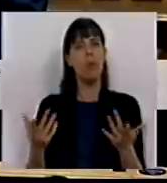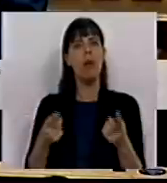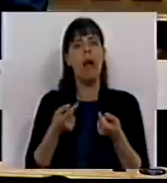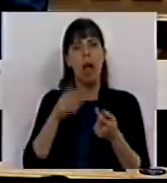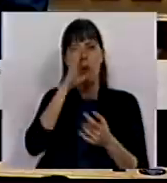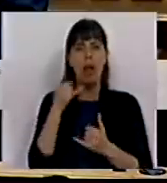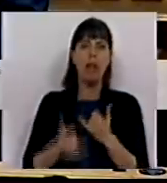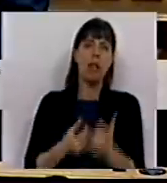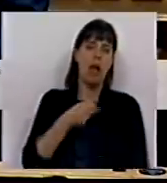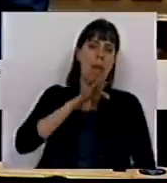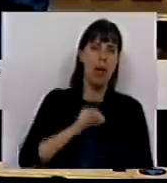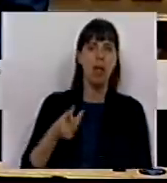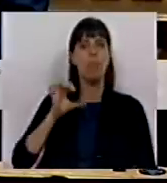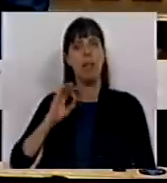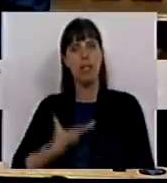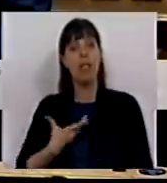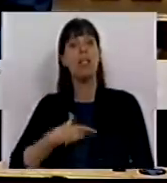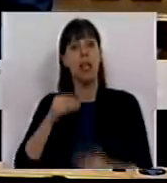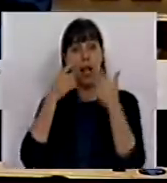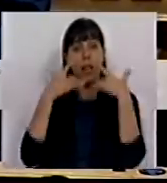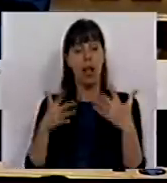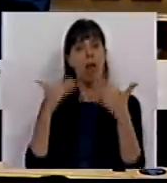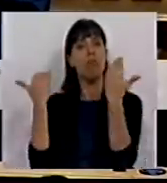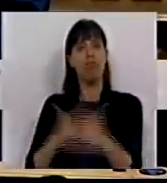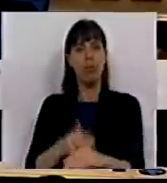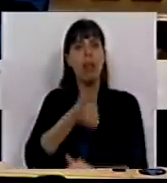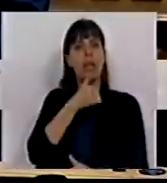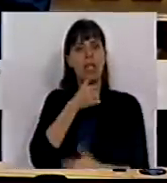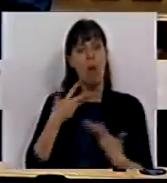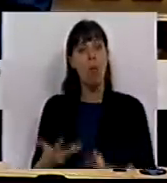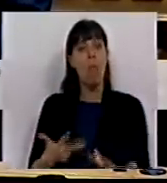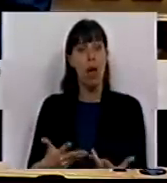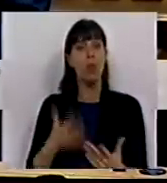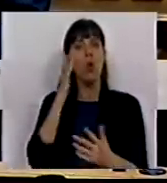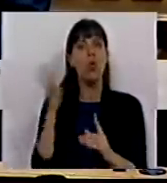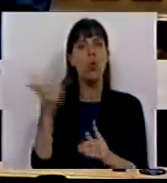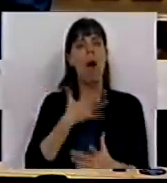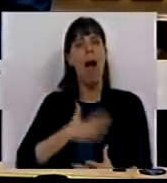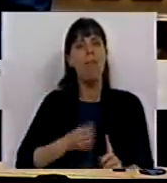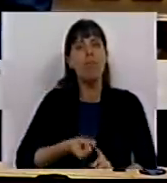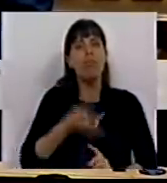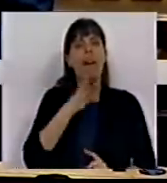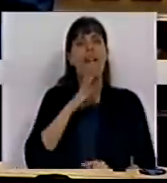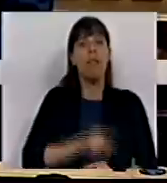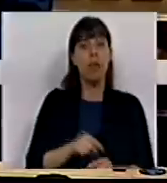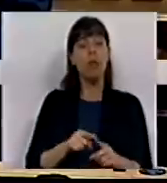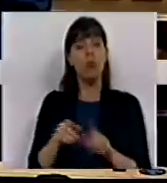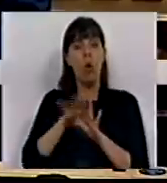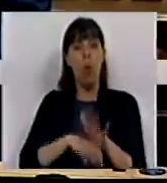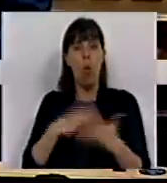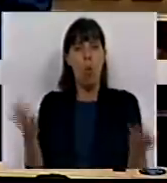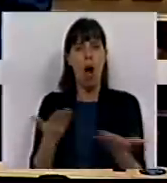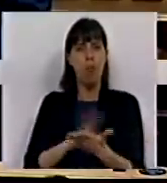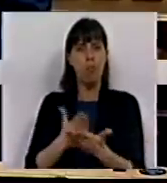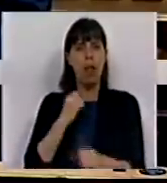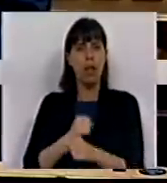sucessivos governos do PS e PSD-CDS, que condicionam a decisão do momento e do número pretendido de filhos. A precariedade